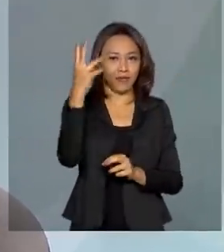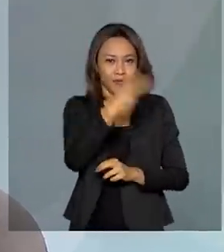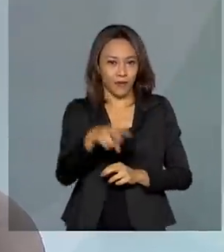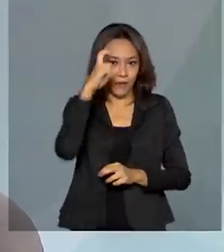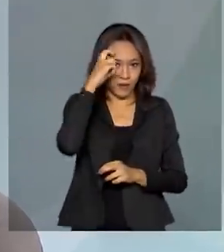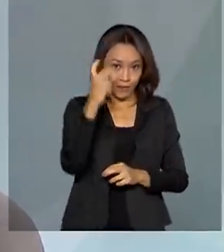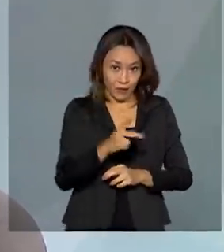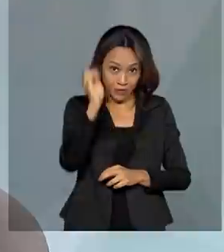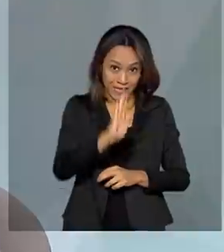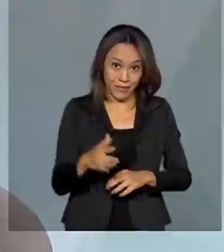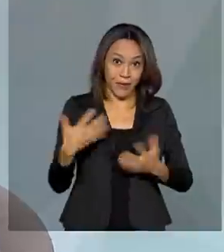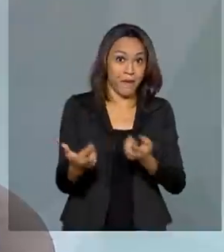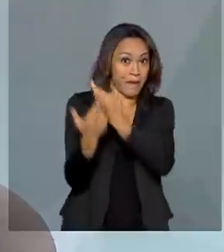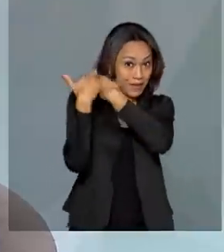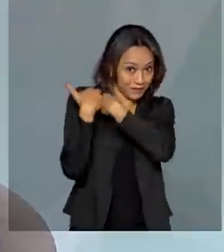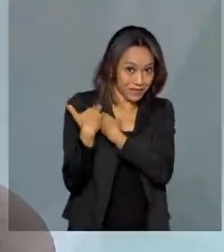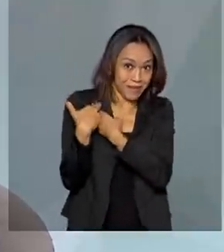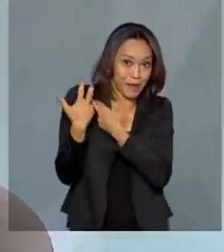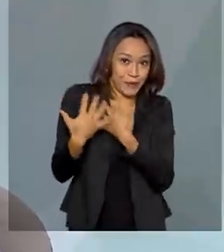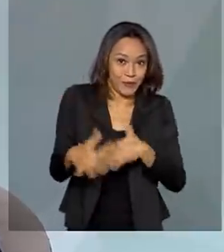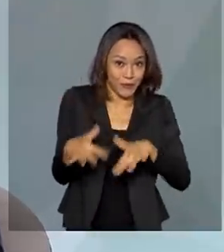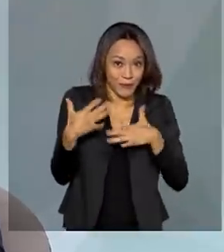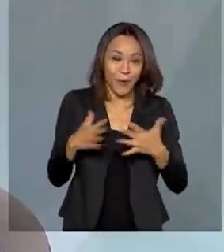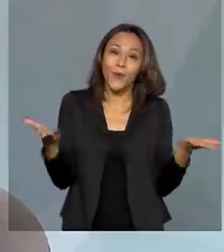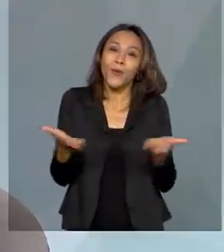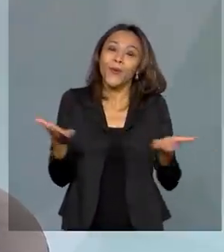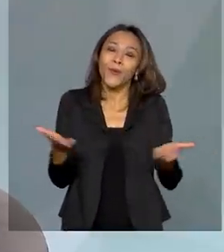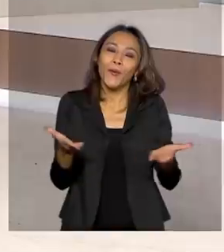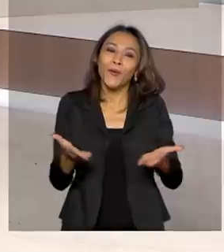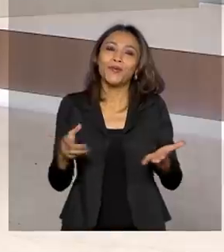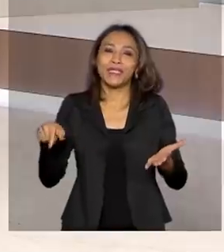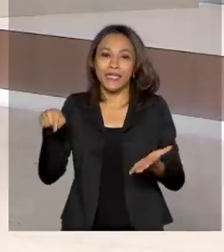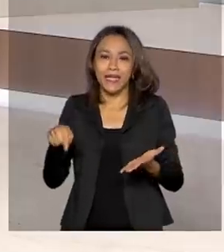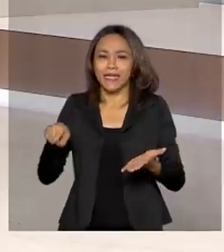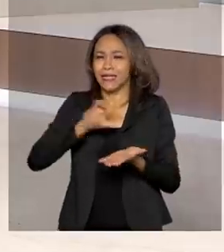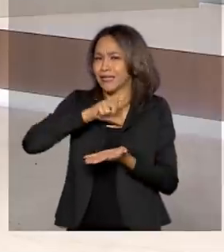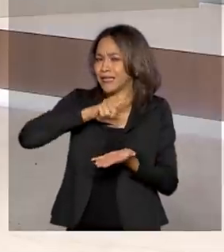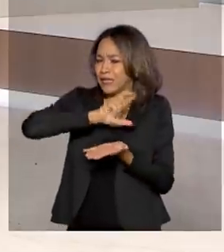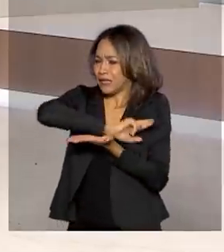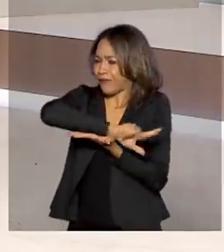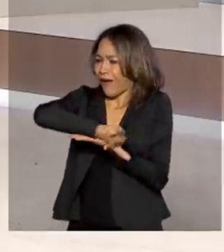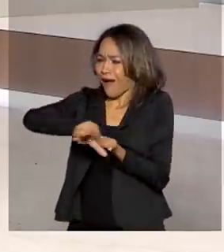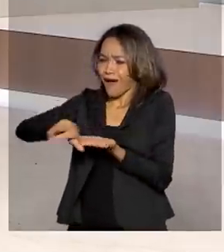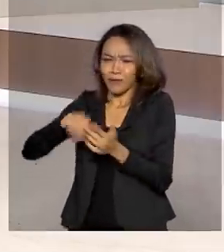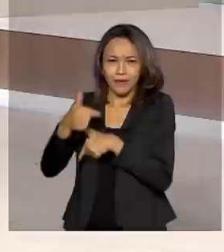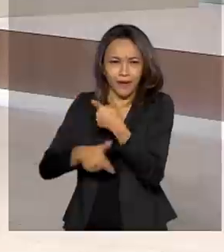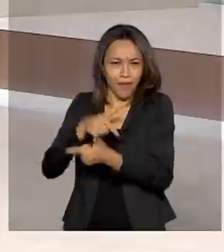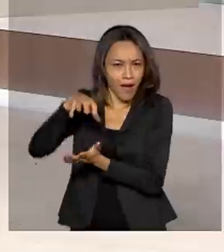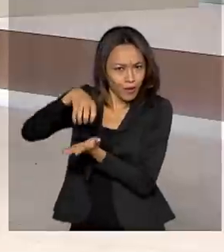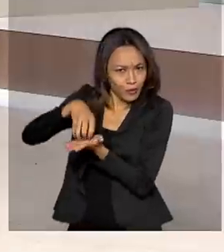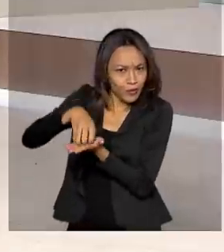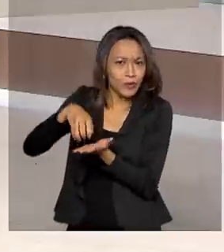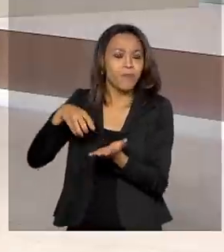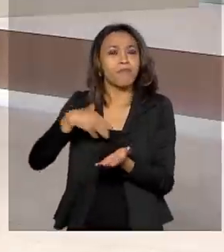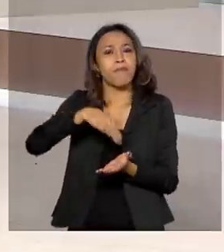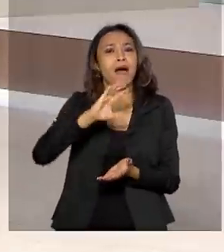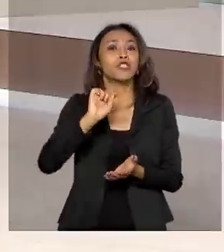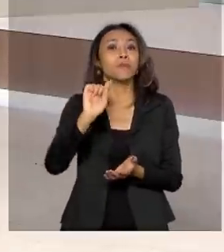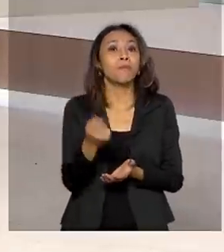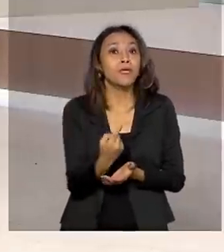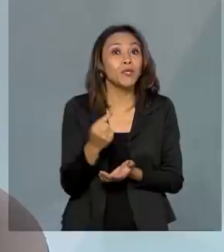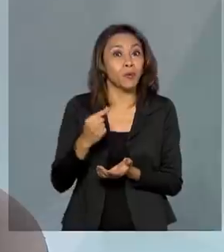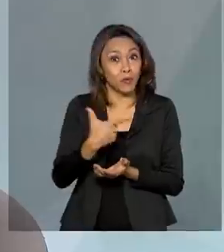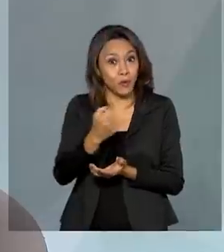uma responsabilidade muito grande. Hoje o IFAM trabalha com um universo de bens muito grande. A gente tem mais de 1.200 bens